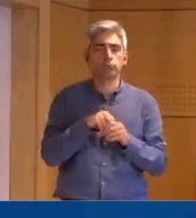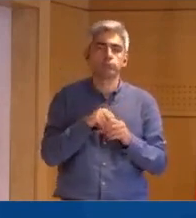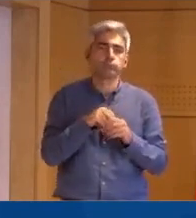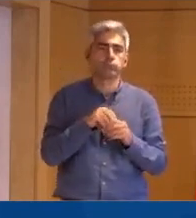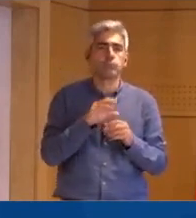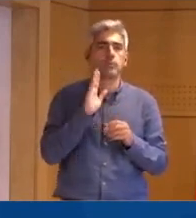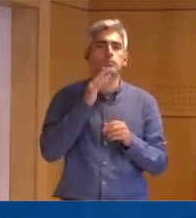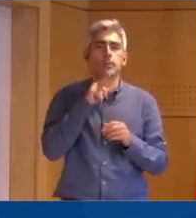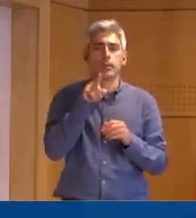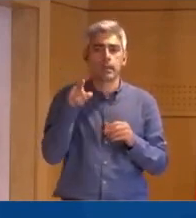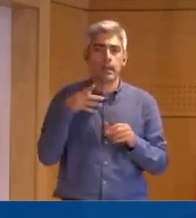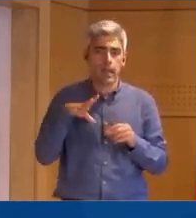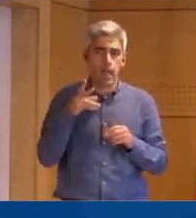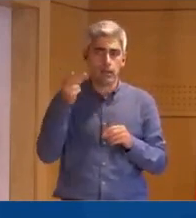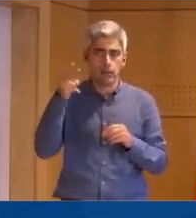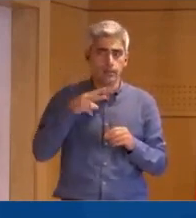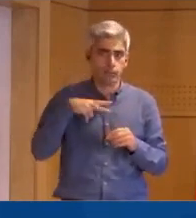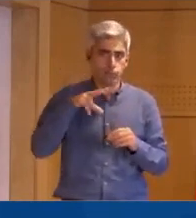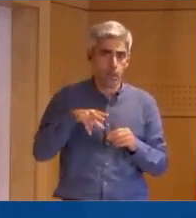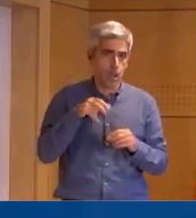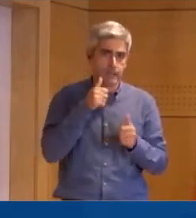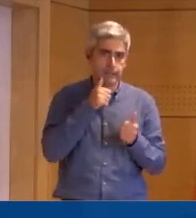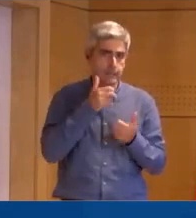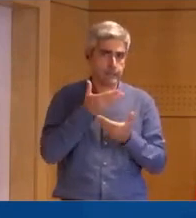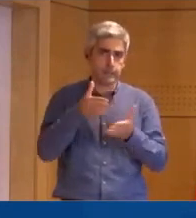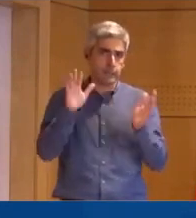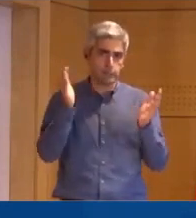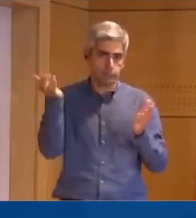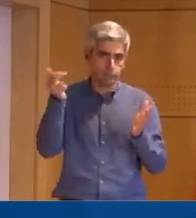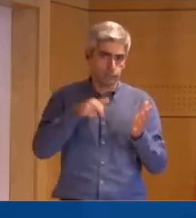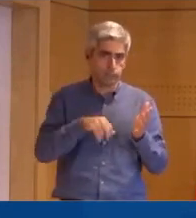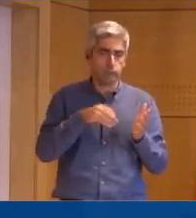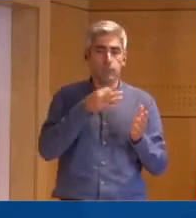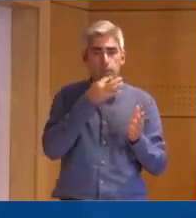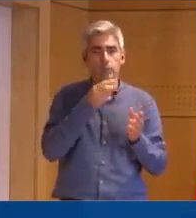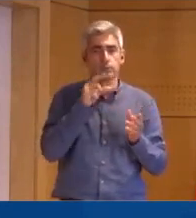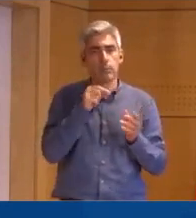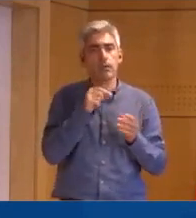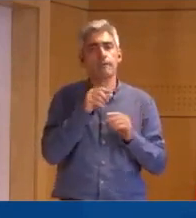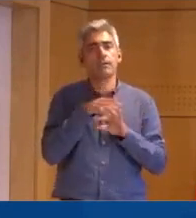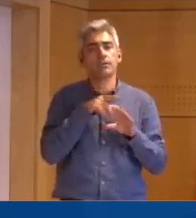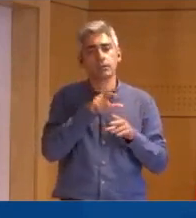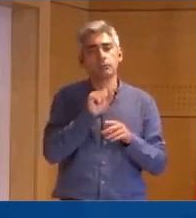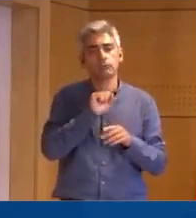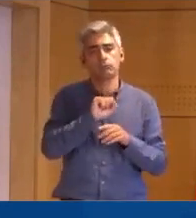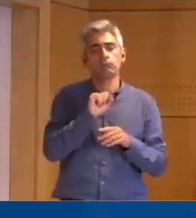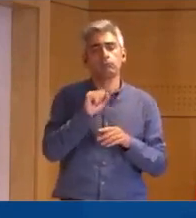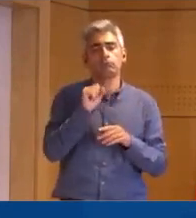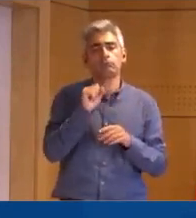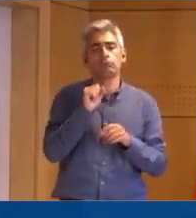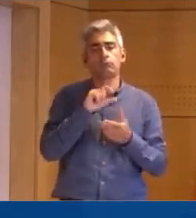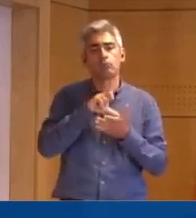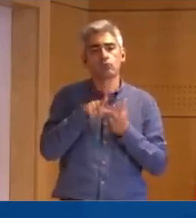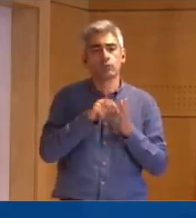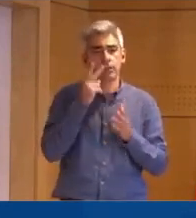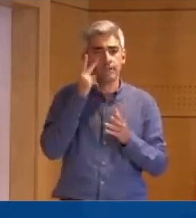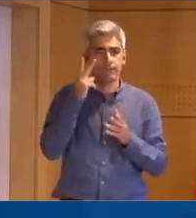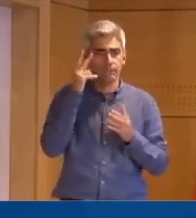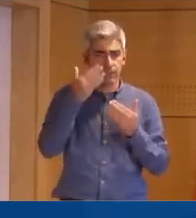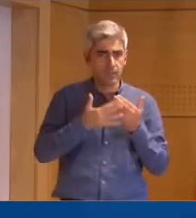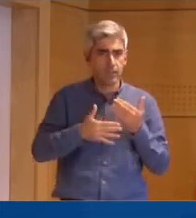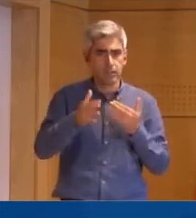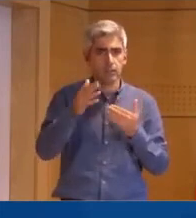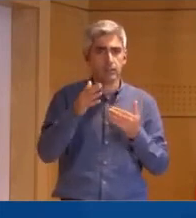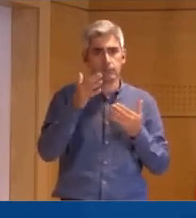quantas que queiram vir para Portugal e que venham para Portugal concretizar também e realizar os seus projetos de vida,